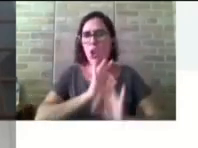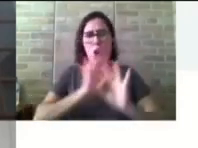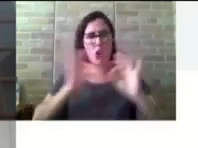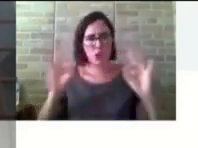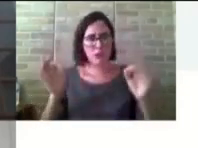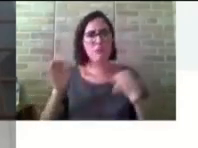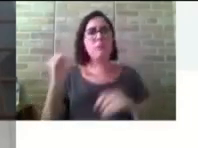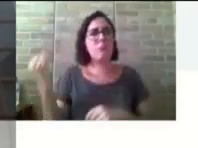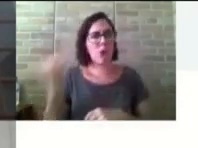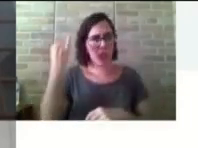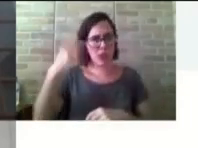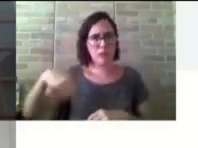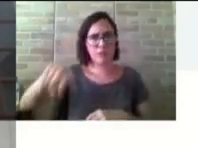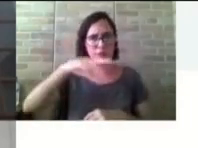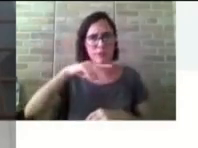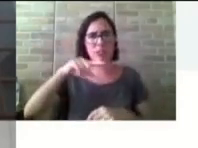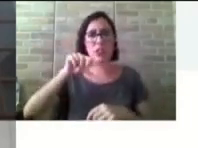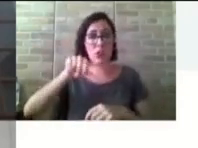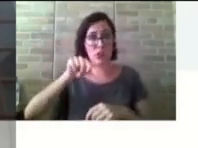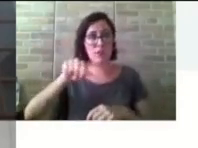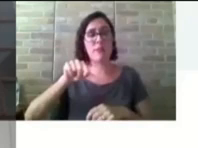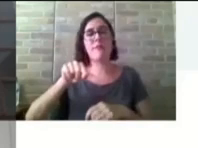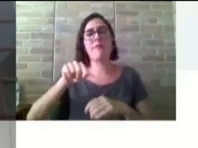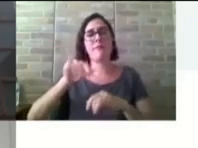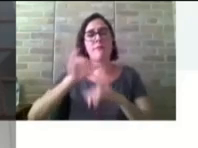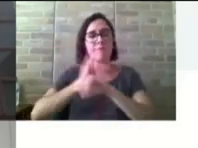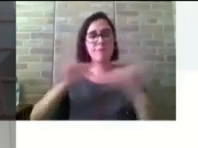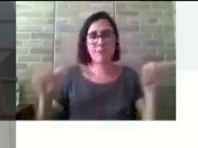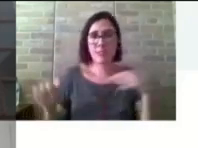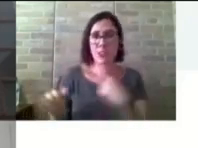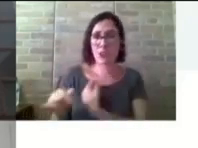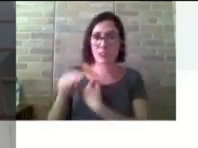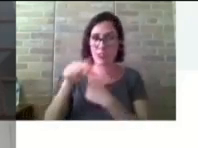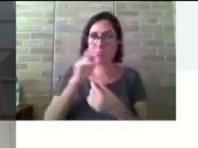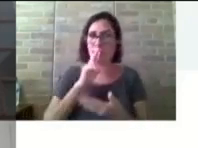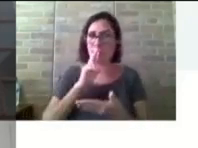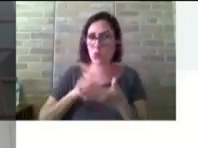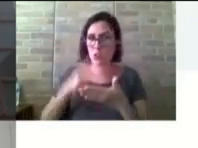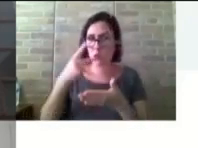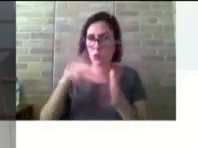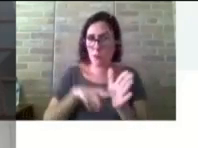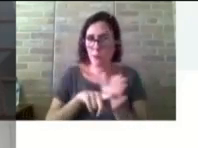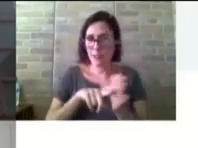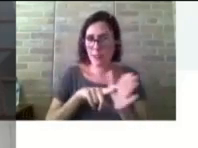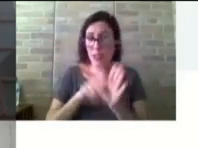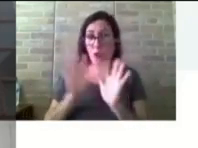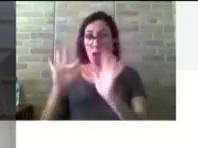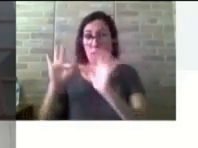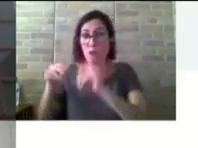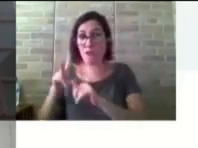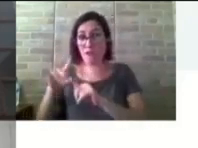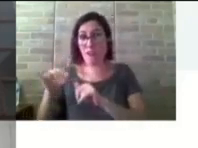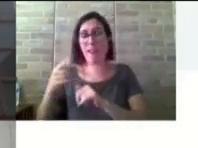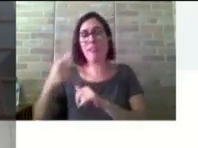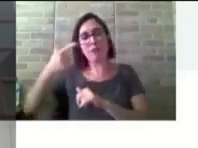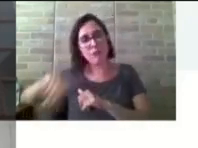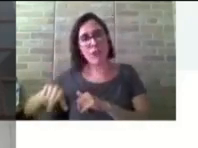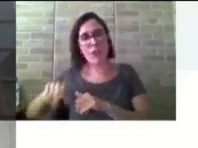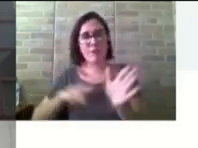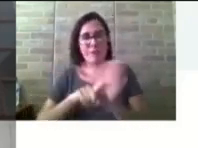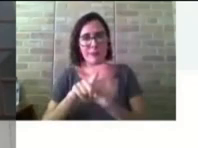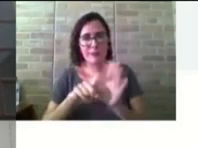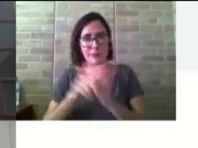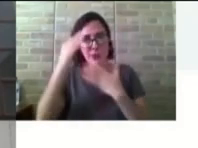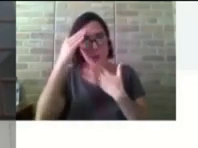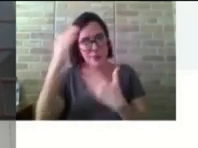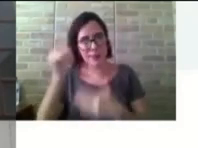resultados. Depois a gente vai conversar ao final mais sobre eles. Muitíssimo obrigada, professora. Agora, nós